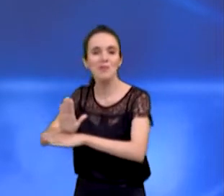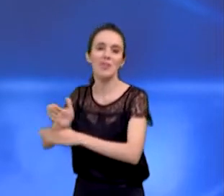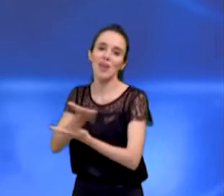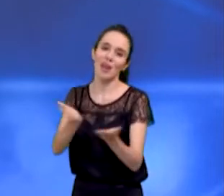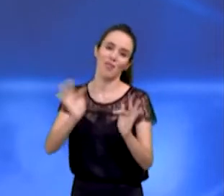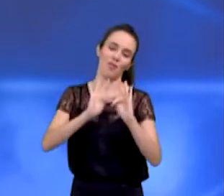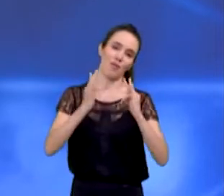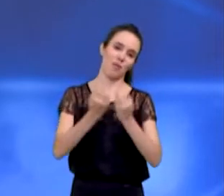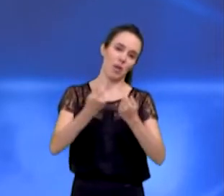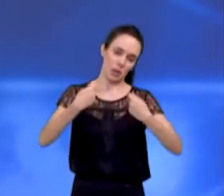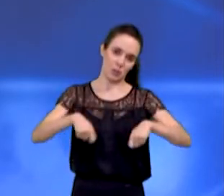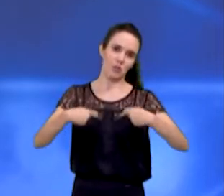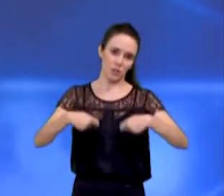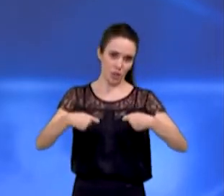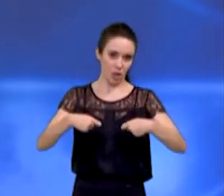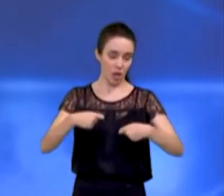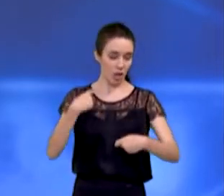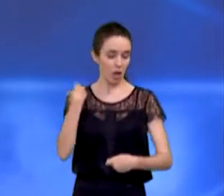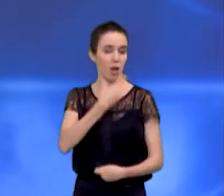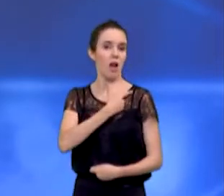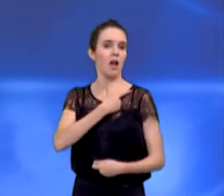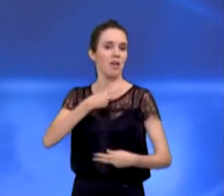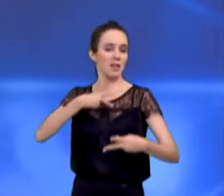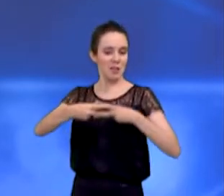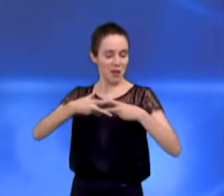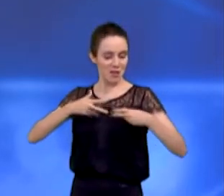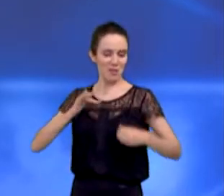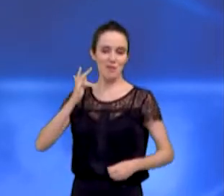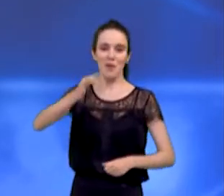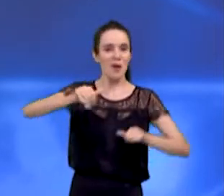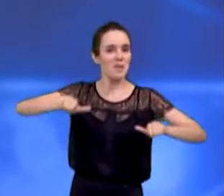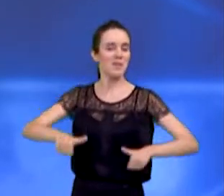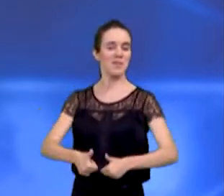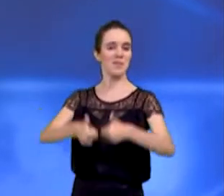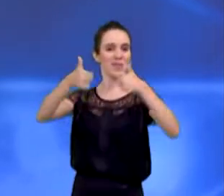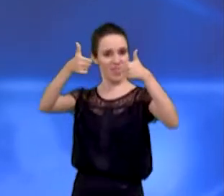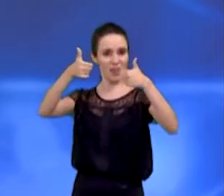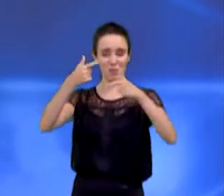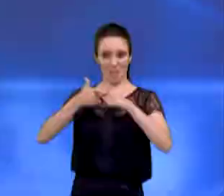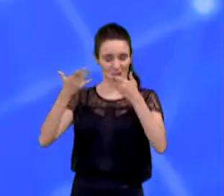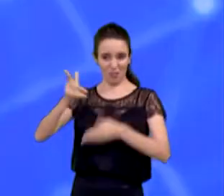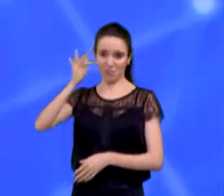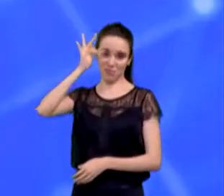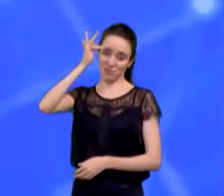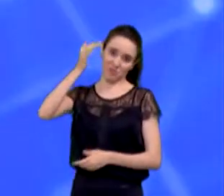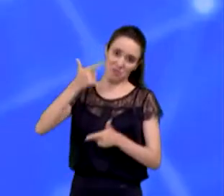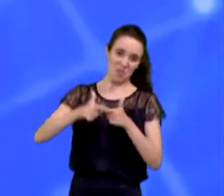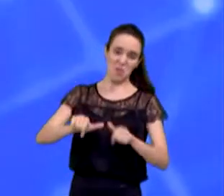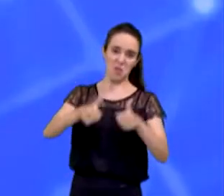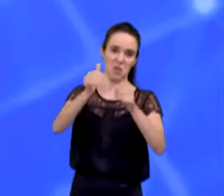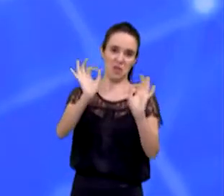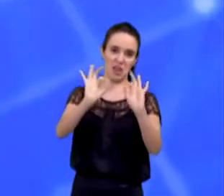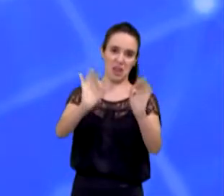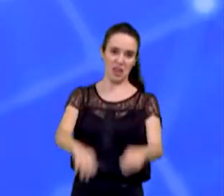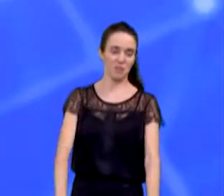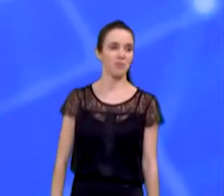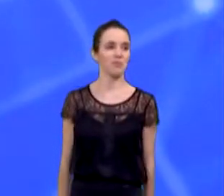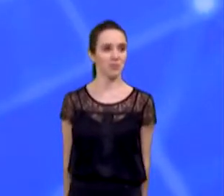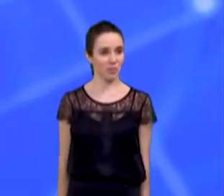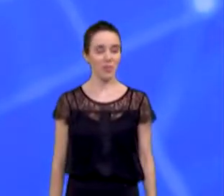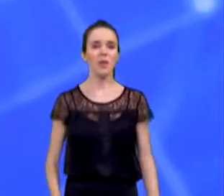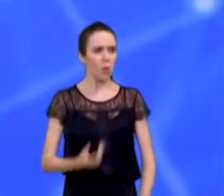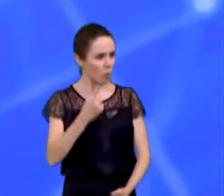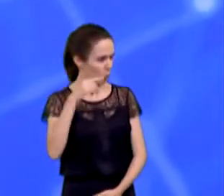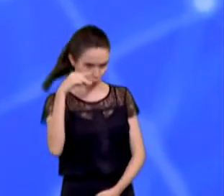que precisam, para que a gente possa fazer São José de volta a ter o futuro, coisa que não teve no atual administração. esgotando a réplica, candidato. Quanto tempo? Um